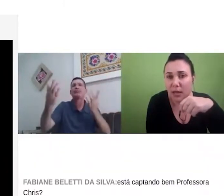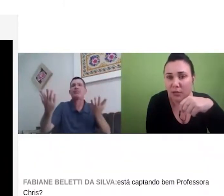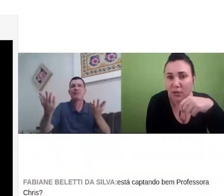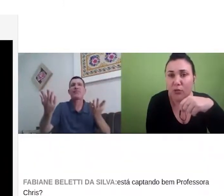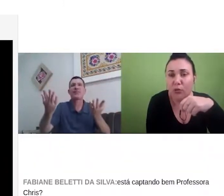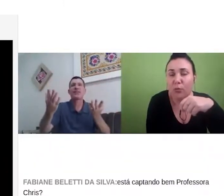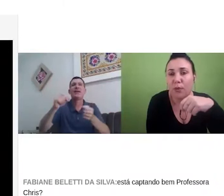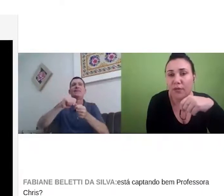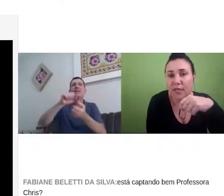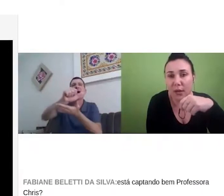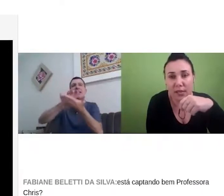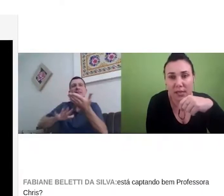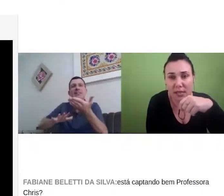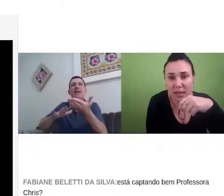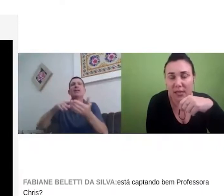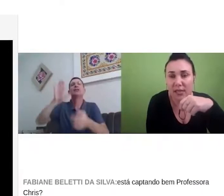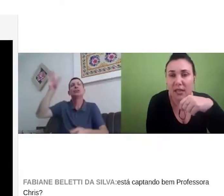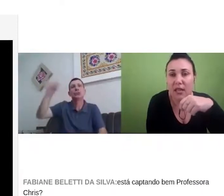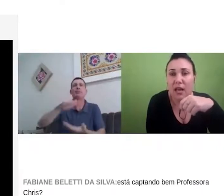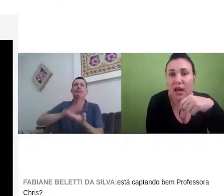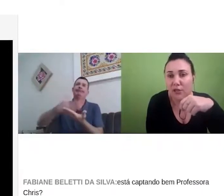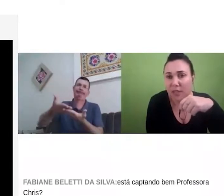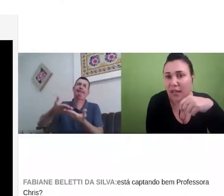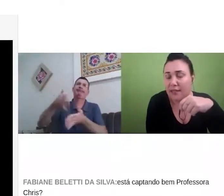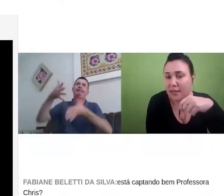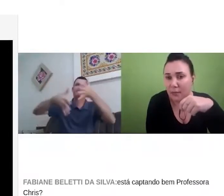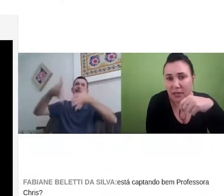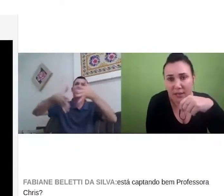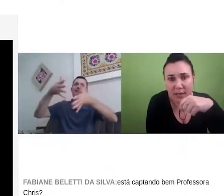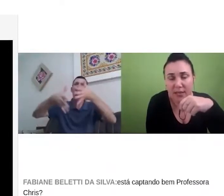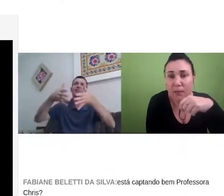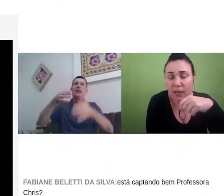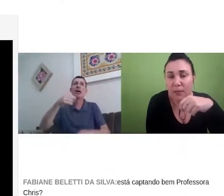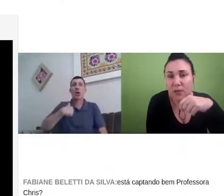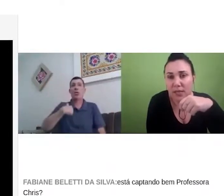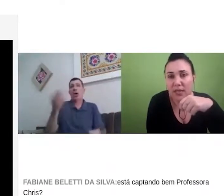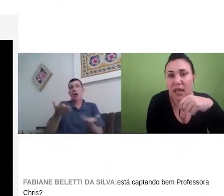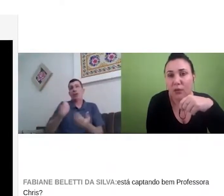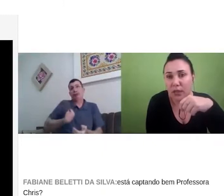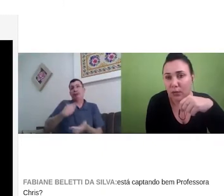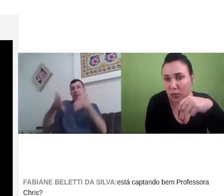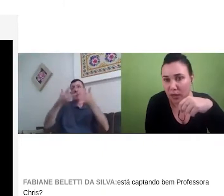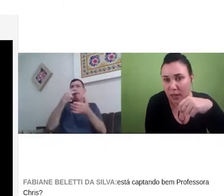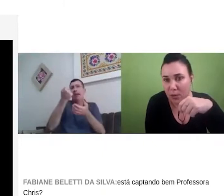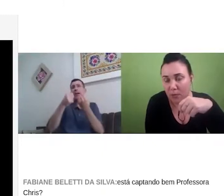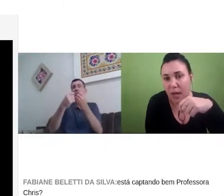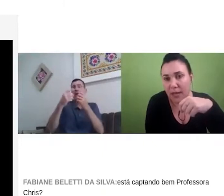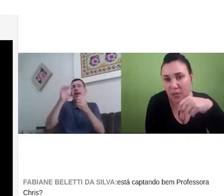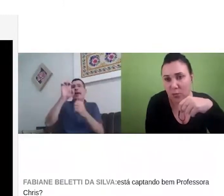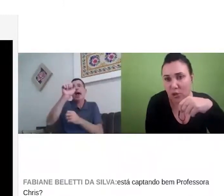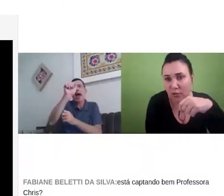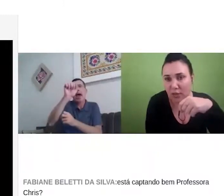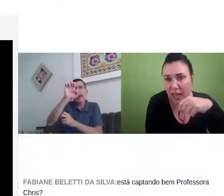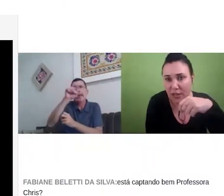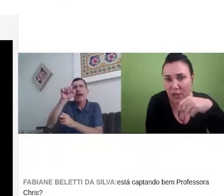para fazer trabalhos em grupo, para fazer aulas à distância, atividades também, a distância também dá para solicitar o tradutor de intérprete para